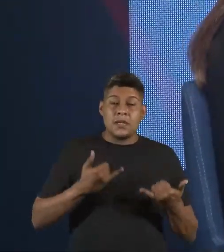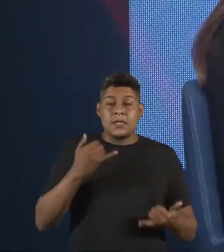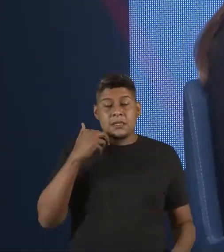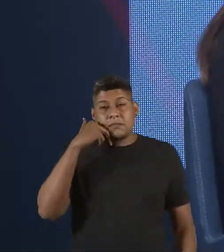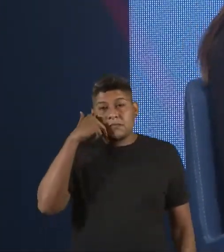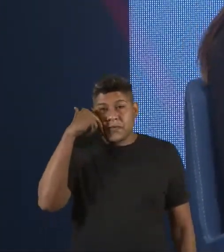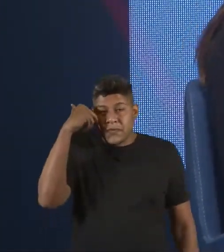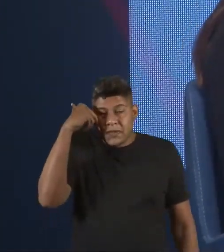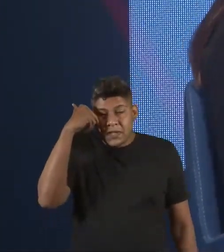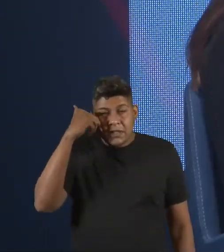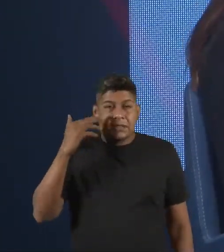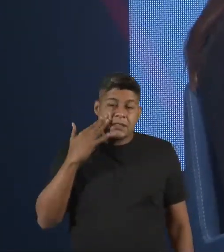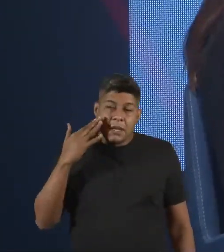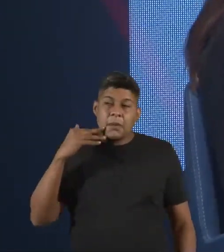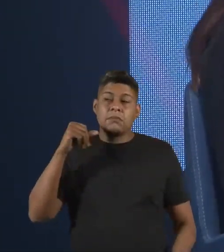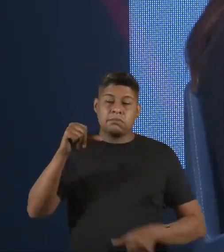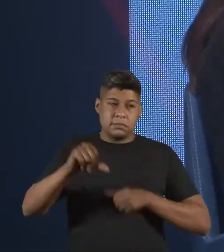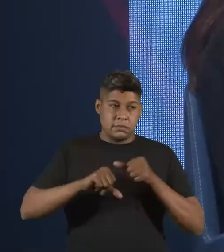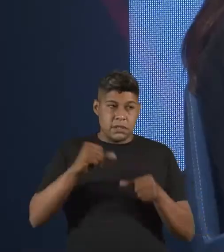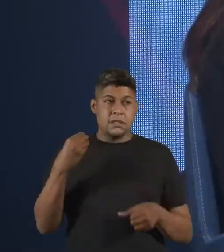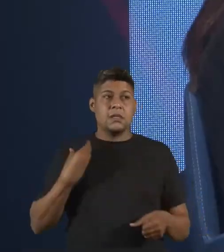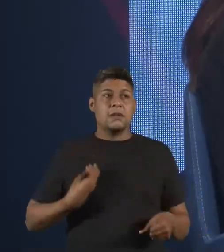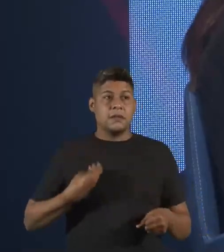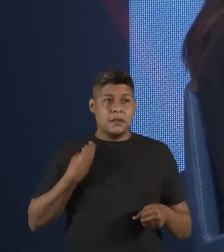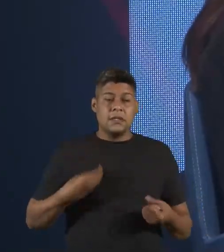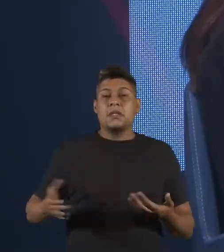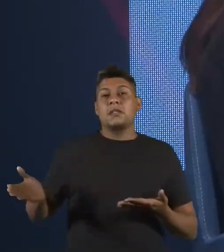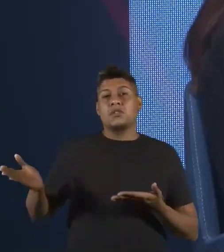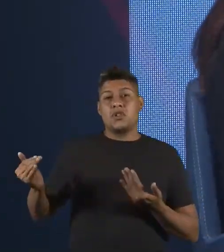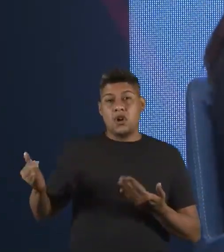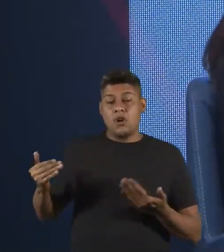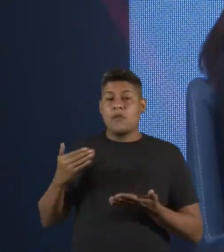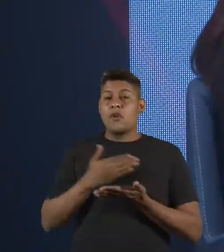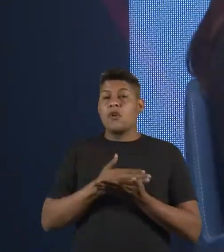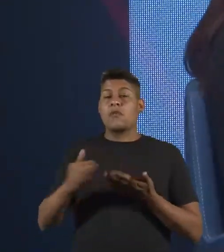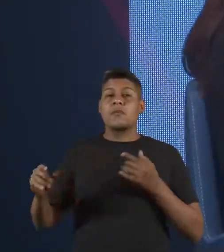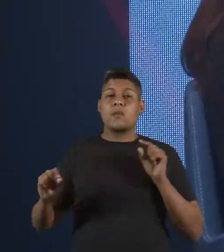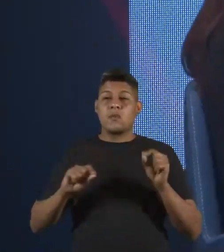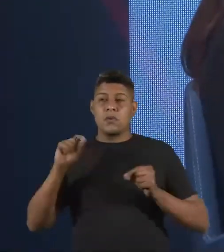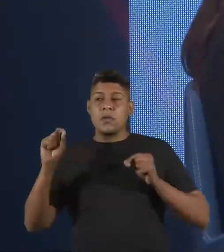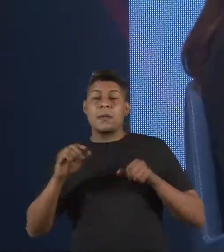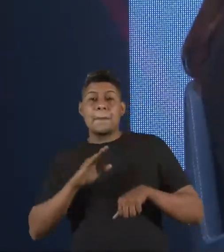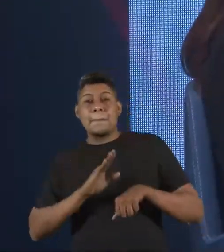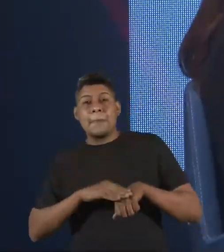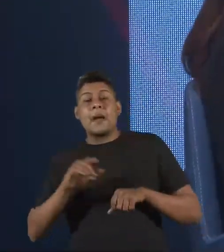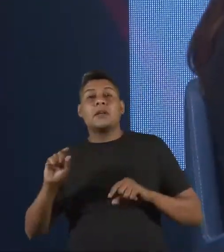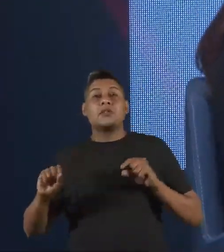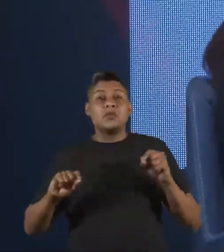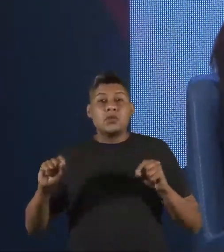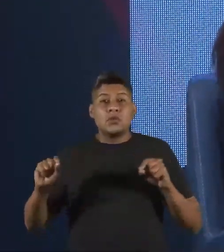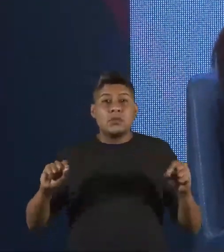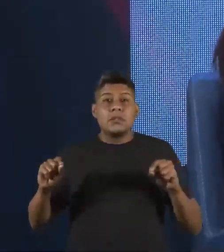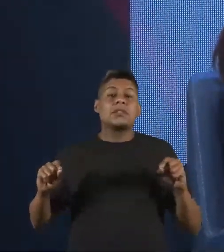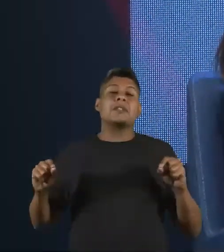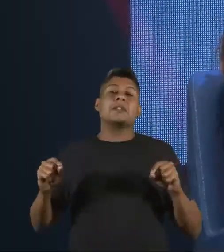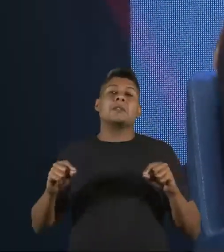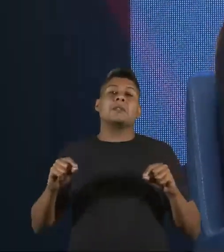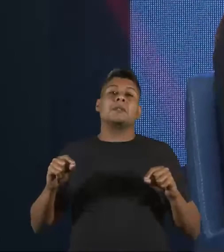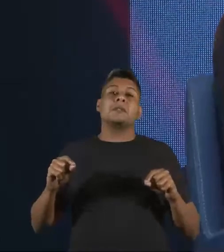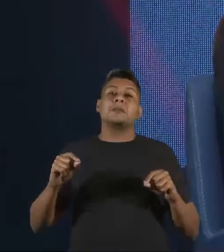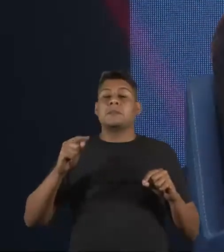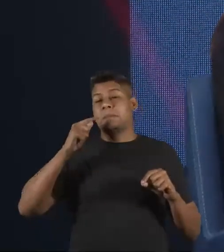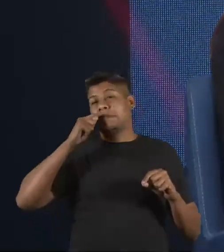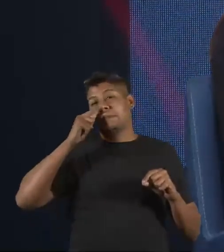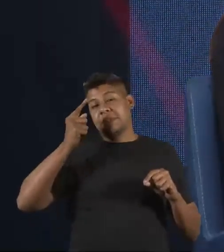tímida, engraçado, que eu fui mudando ao longo da vida, da adolescência, e comecei a virar mais atrevida, mais metida.